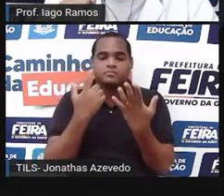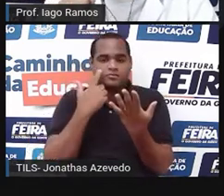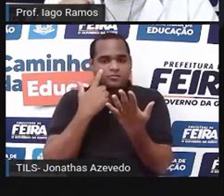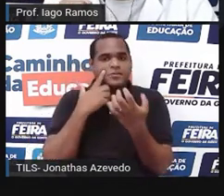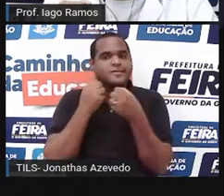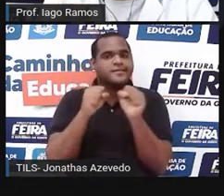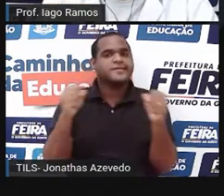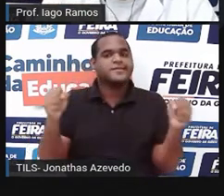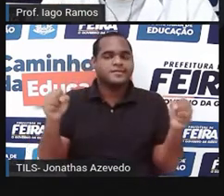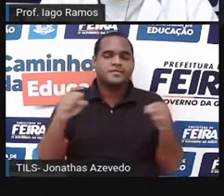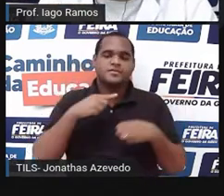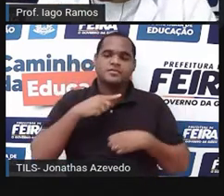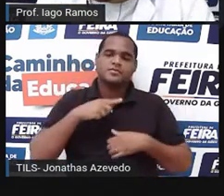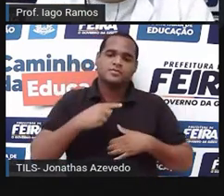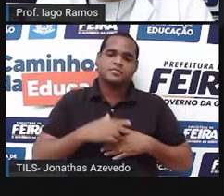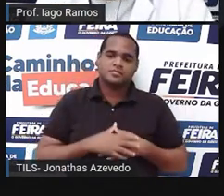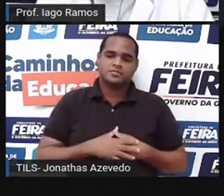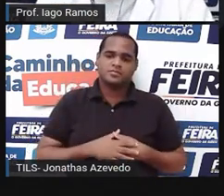grandezas.